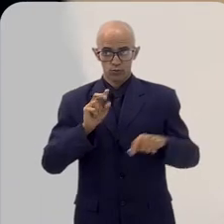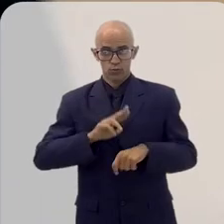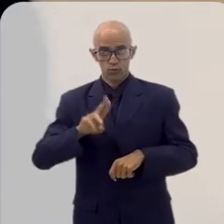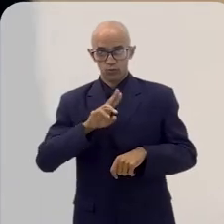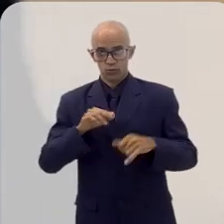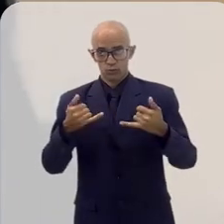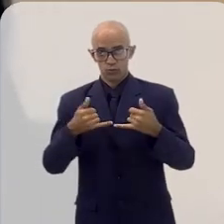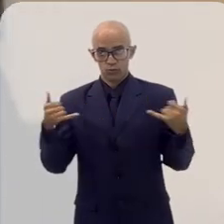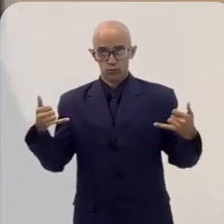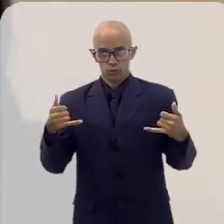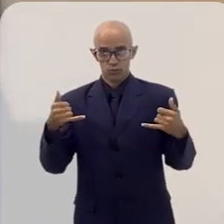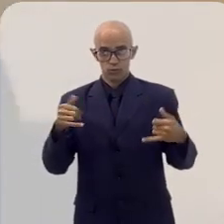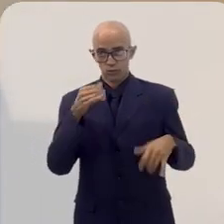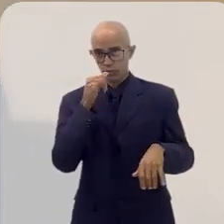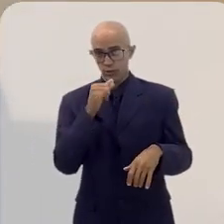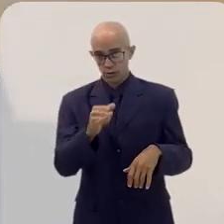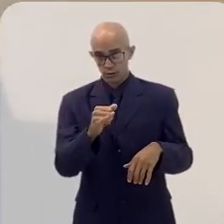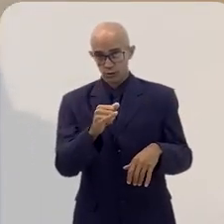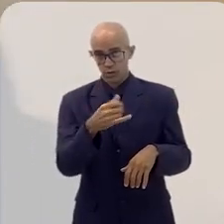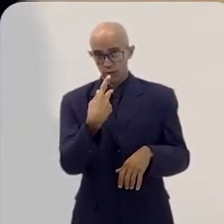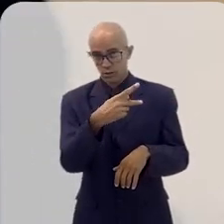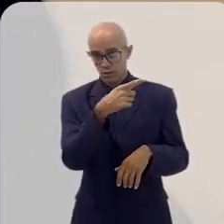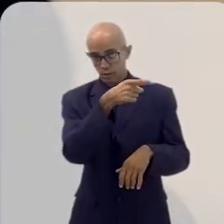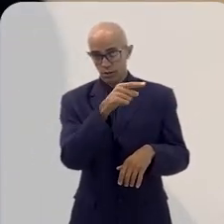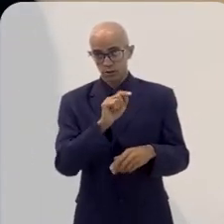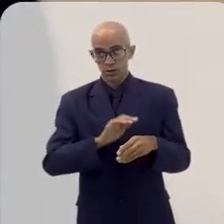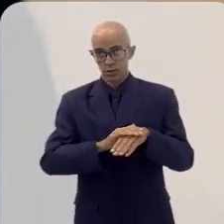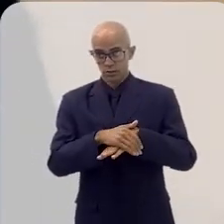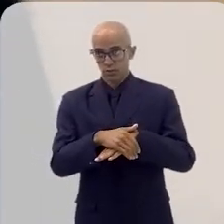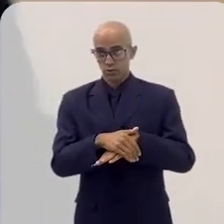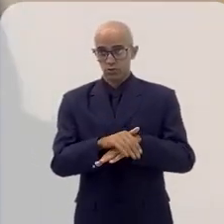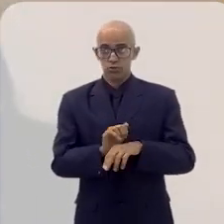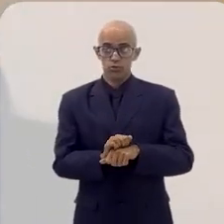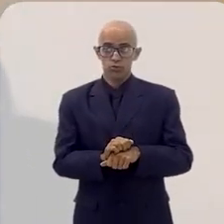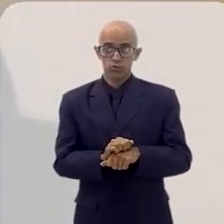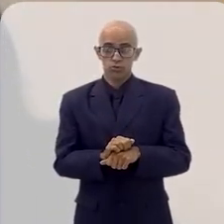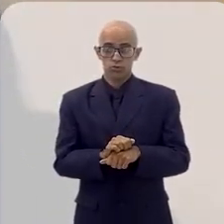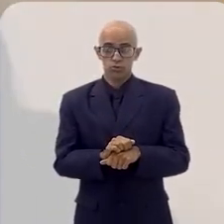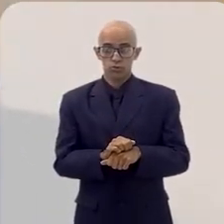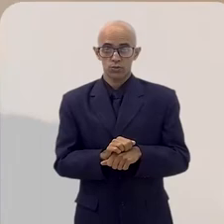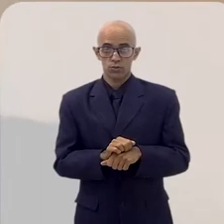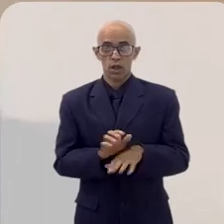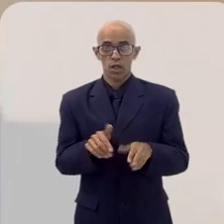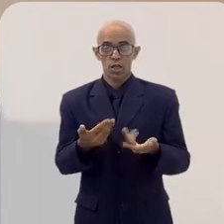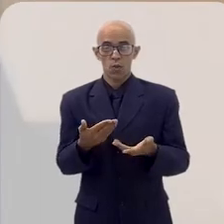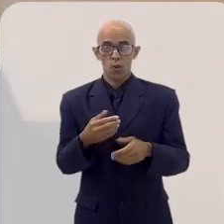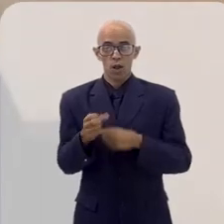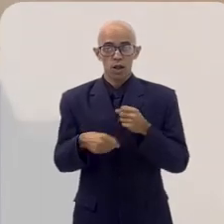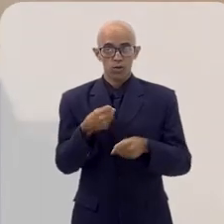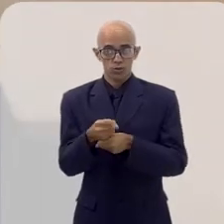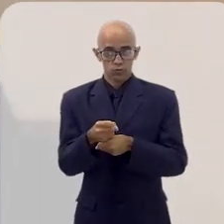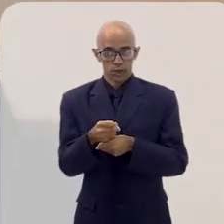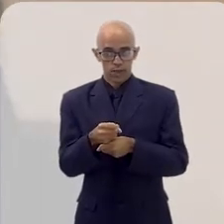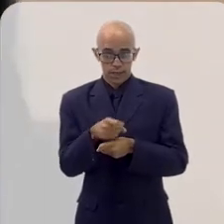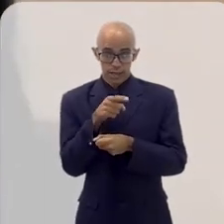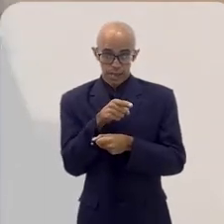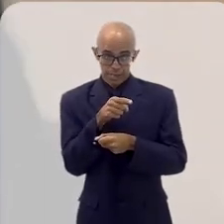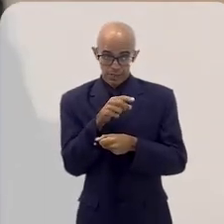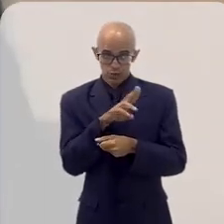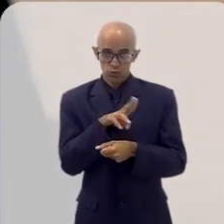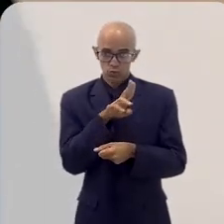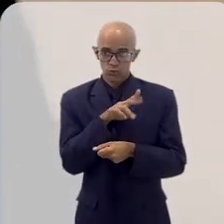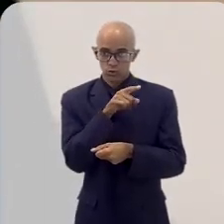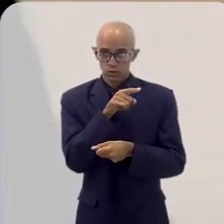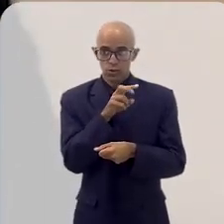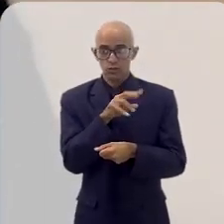usa a energia das concessionárias durante a noite. Então, a partir do ano que vem, esse